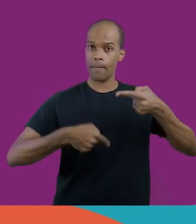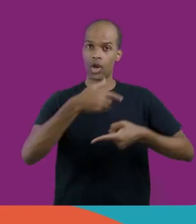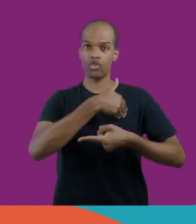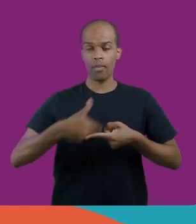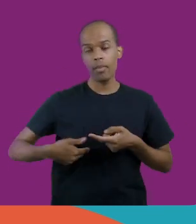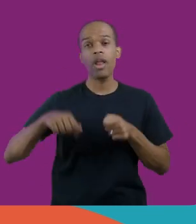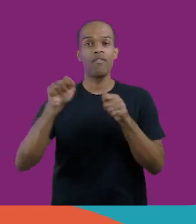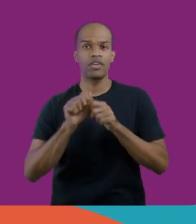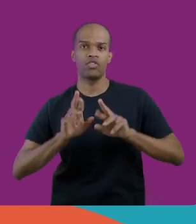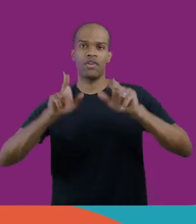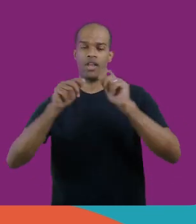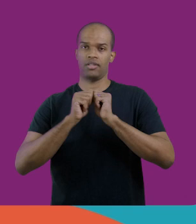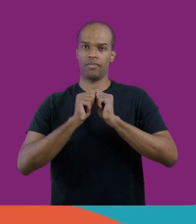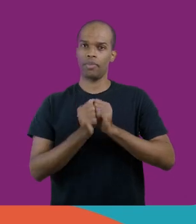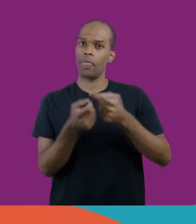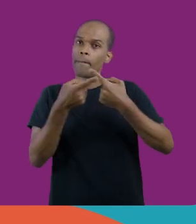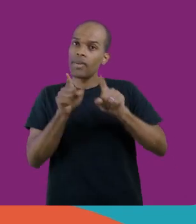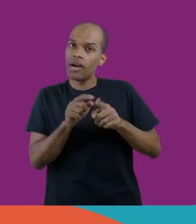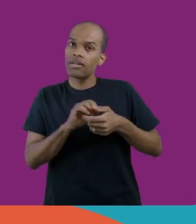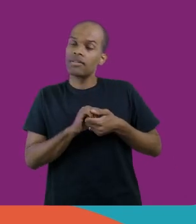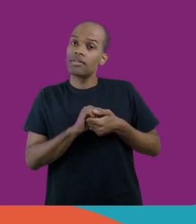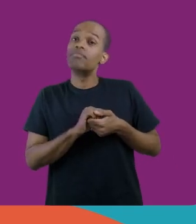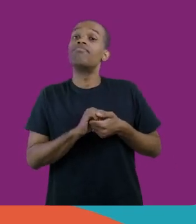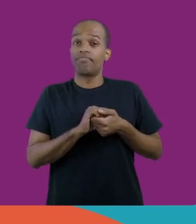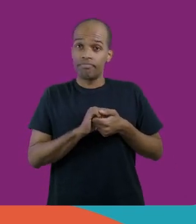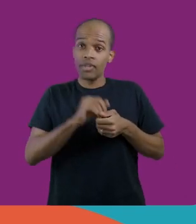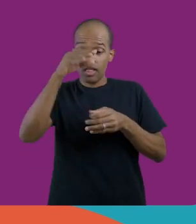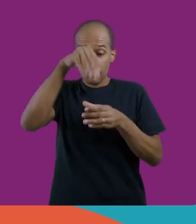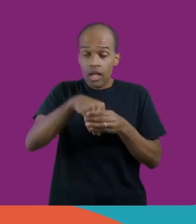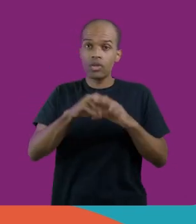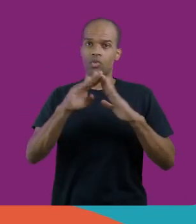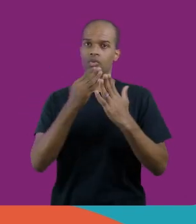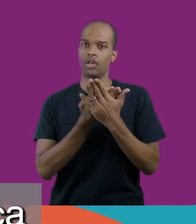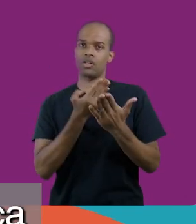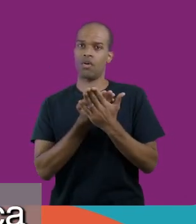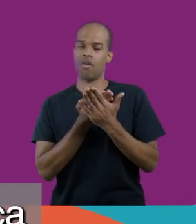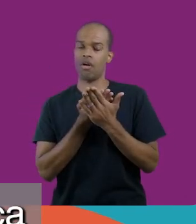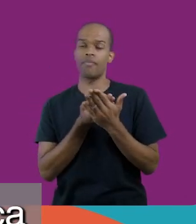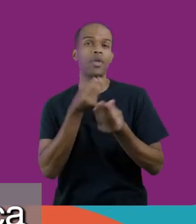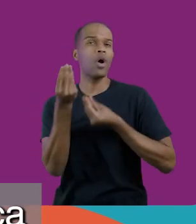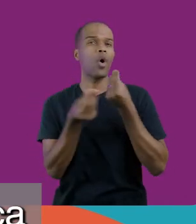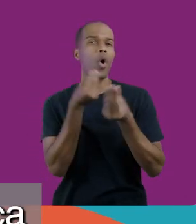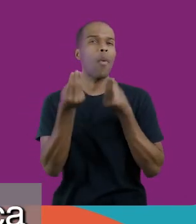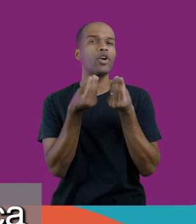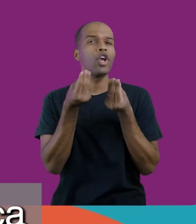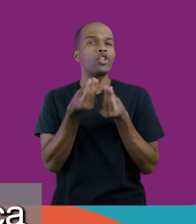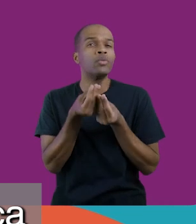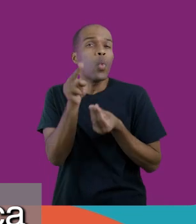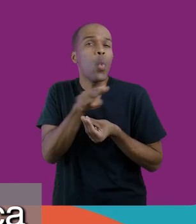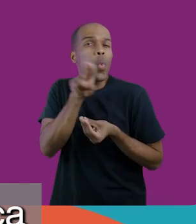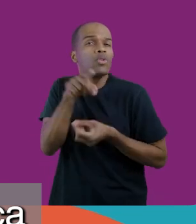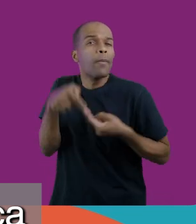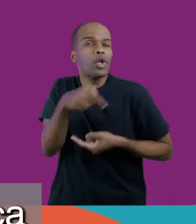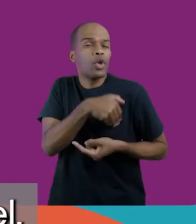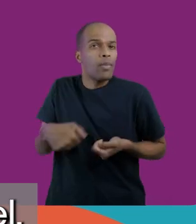A política pública, ela faz a diferença, mas também, dentro da unidade, como a gente absorve essa